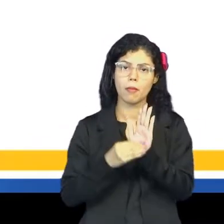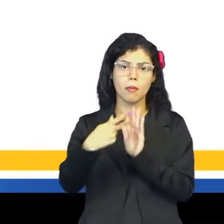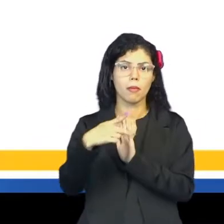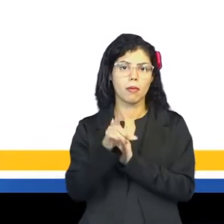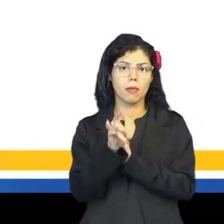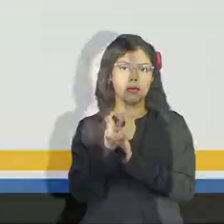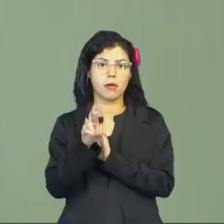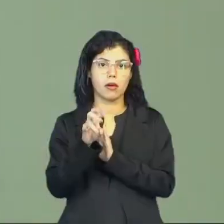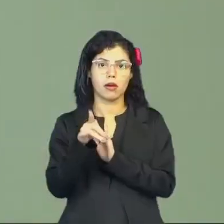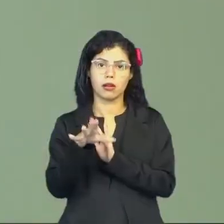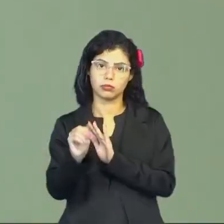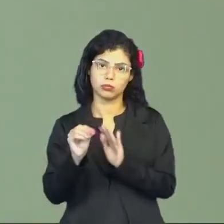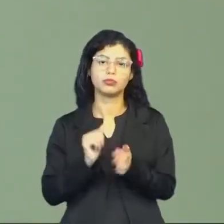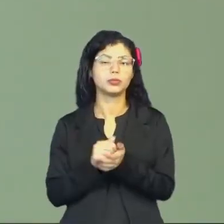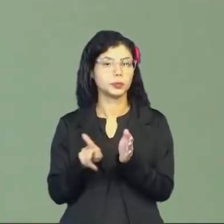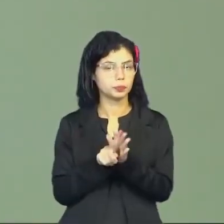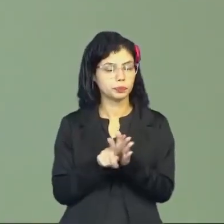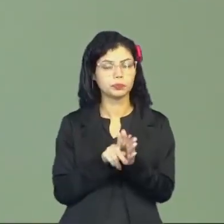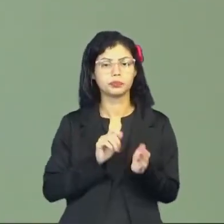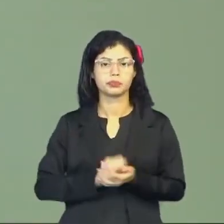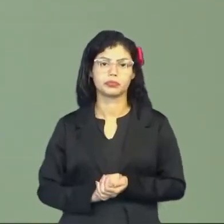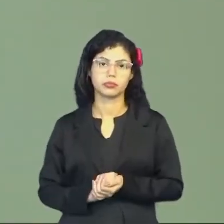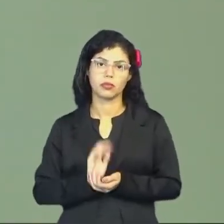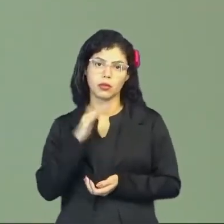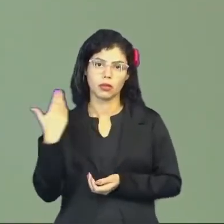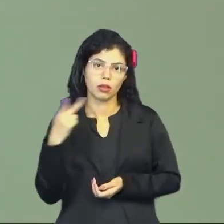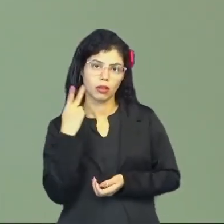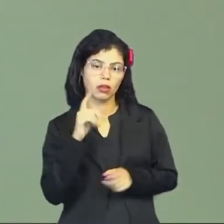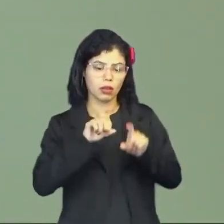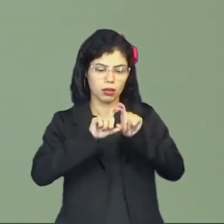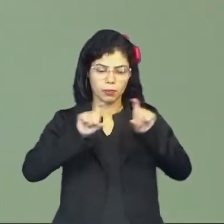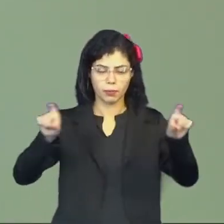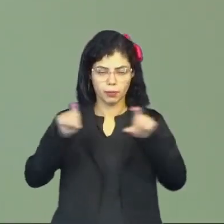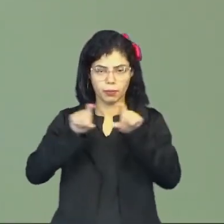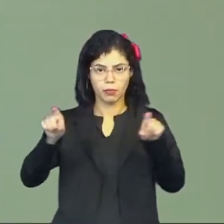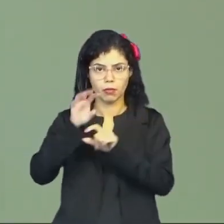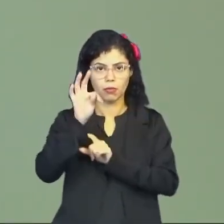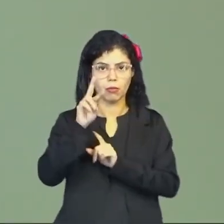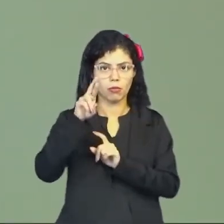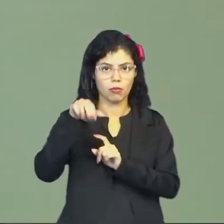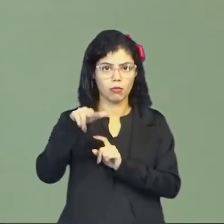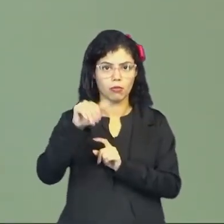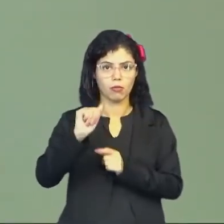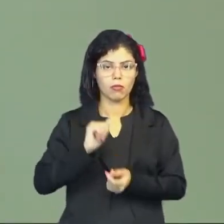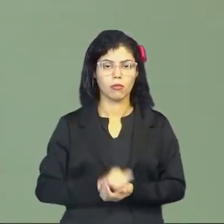Então, aí dá para a gente ver, pessoal. Nesse caso, quando a gente fala a régua e a treina.